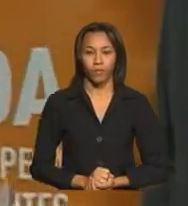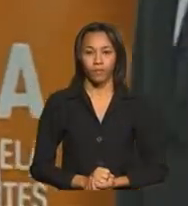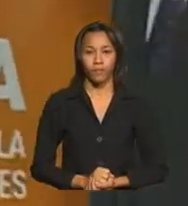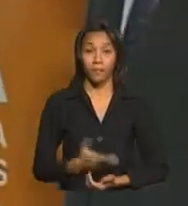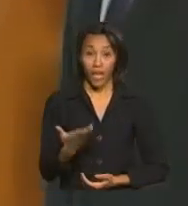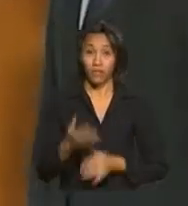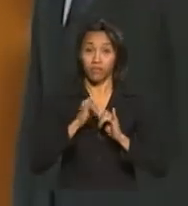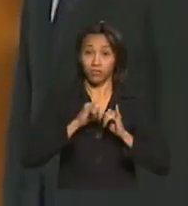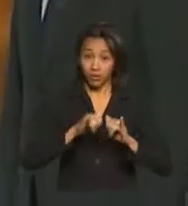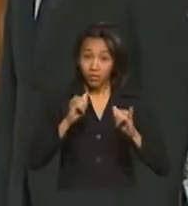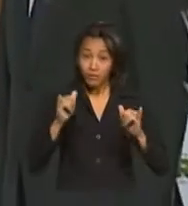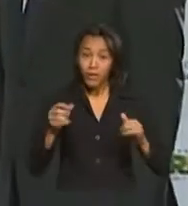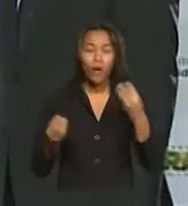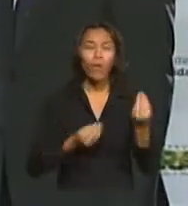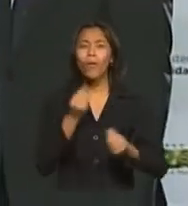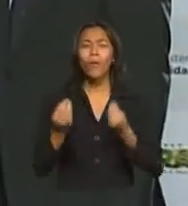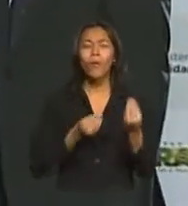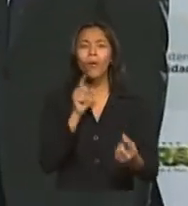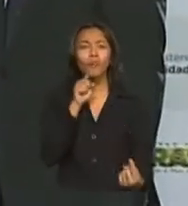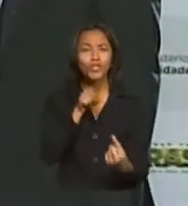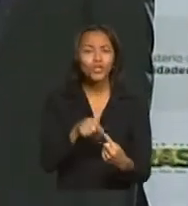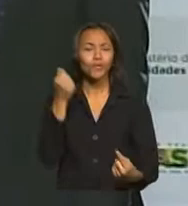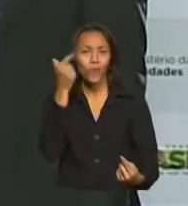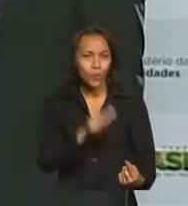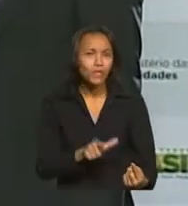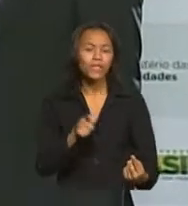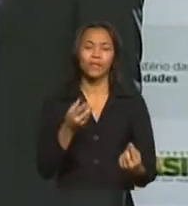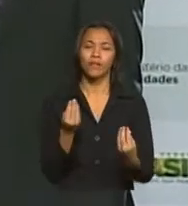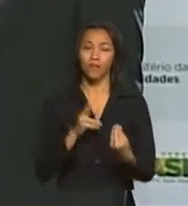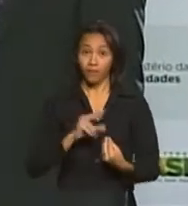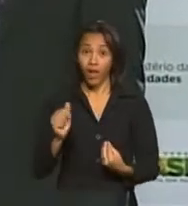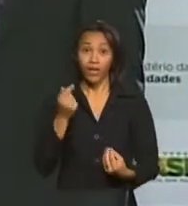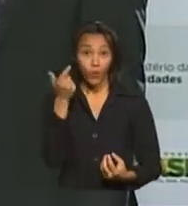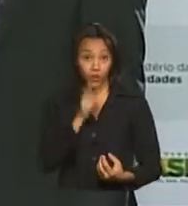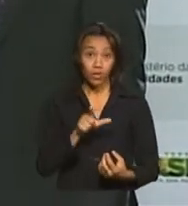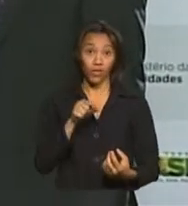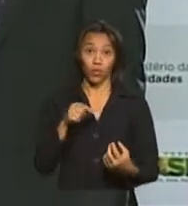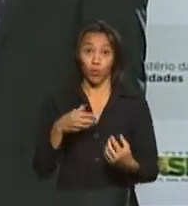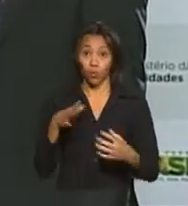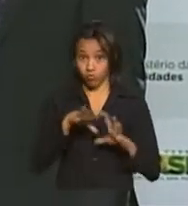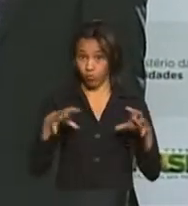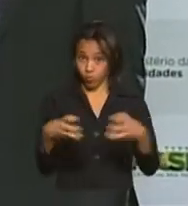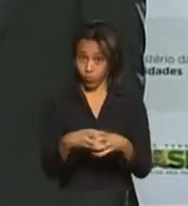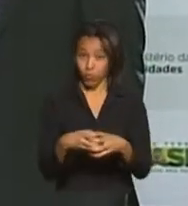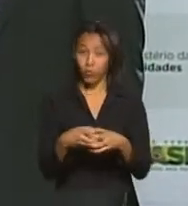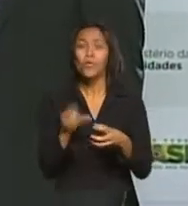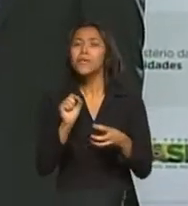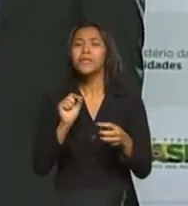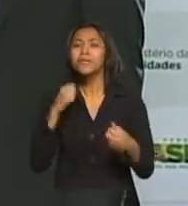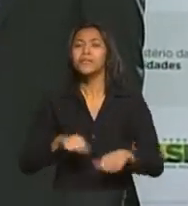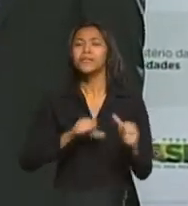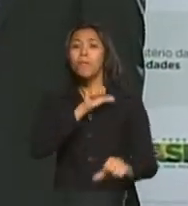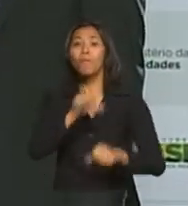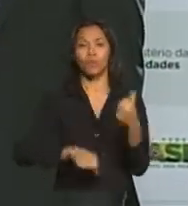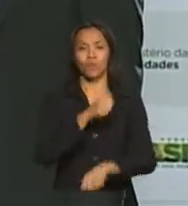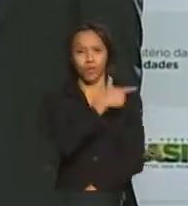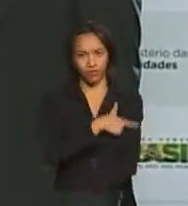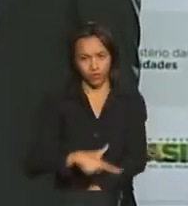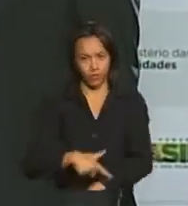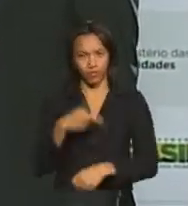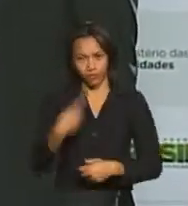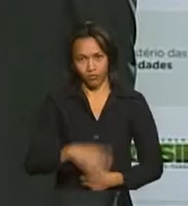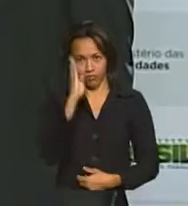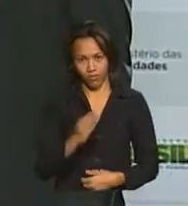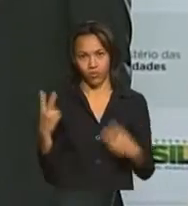campanhas de conscientização, de que forma elas pretendem chegar, de que forma elas pretendem atingir o público? O que é que precisa mudar no comportamento do motorista